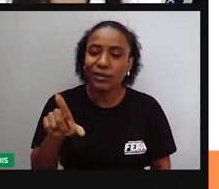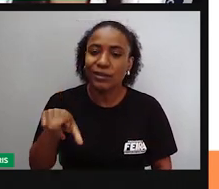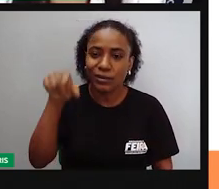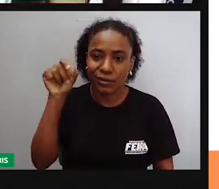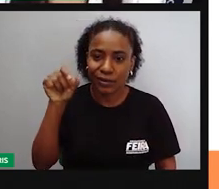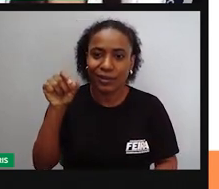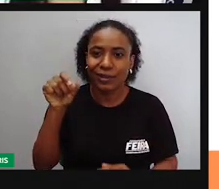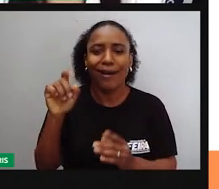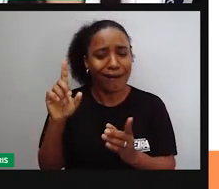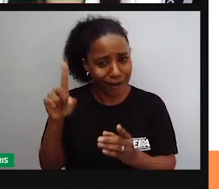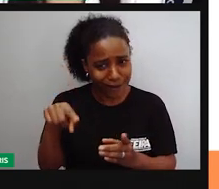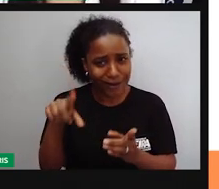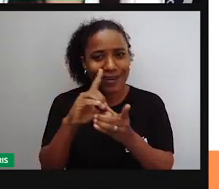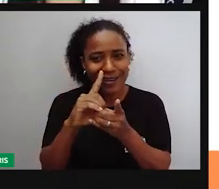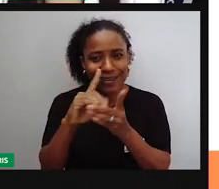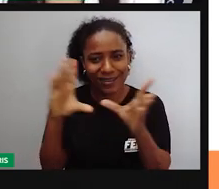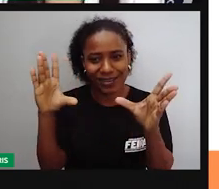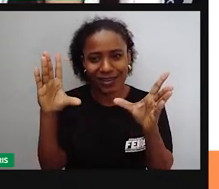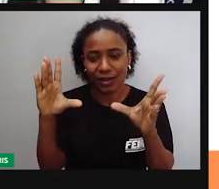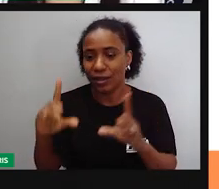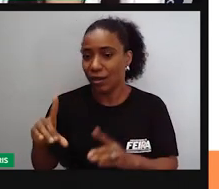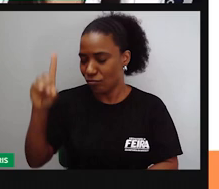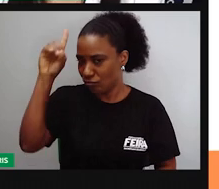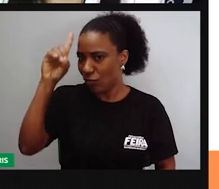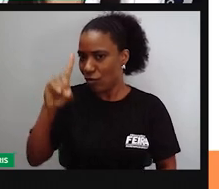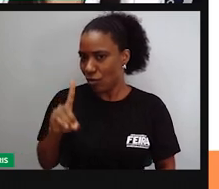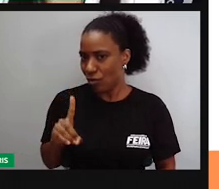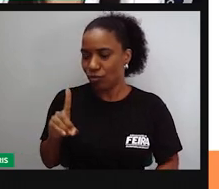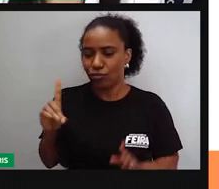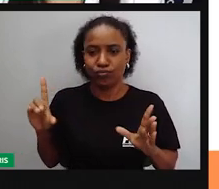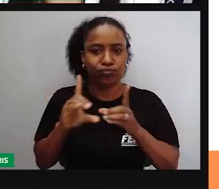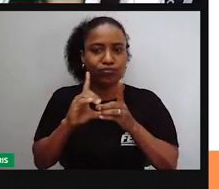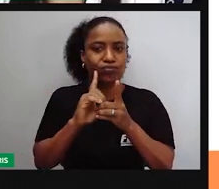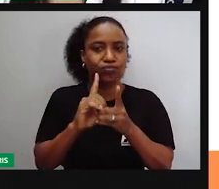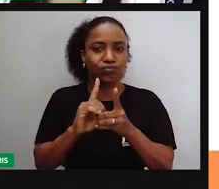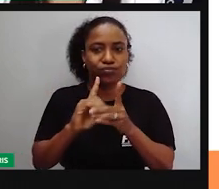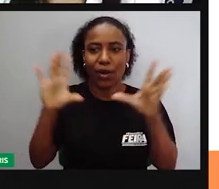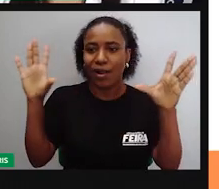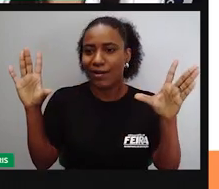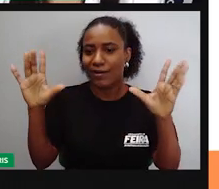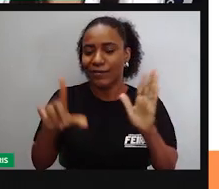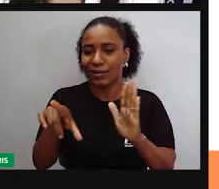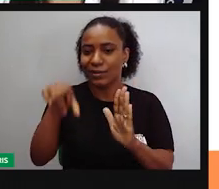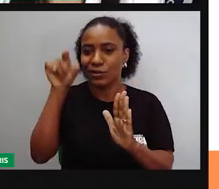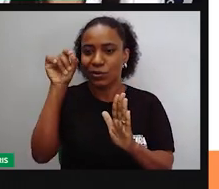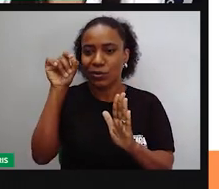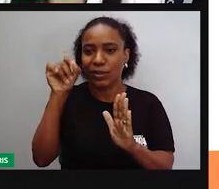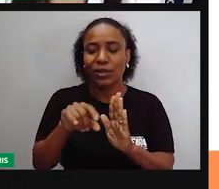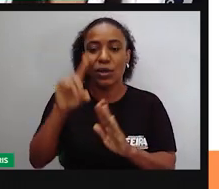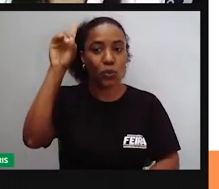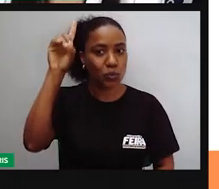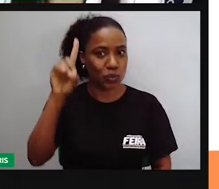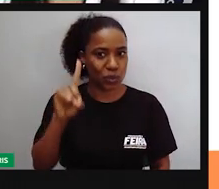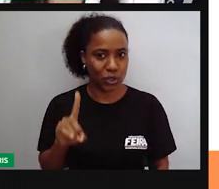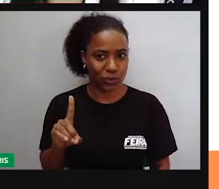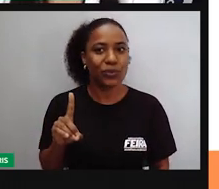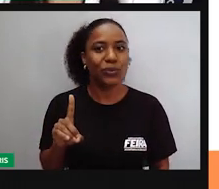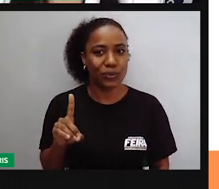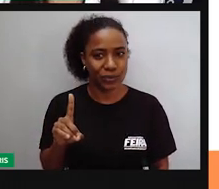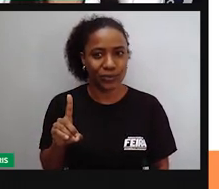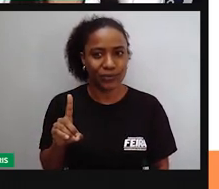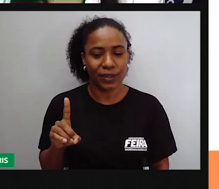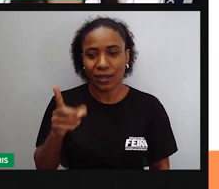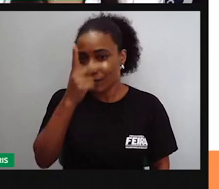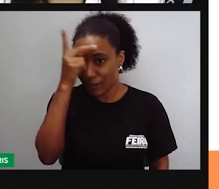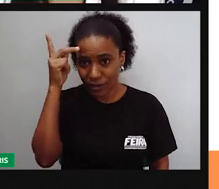democrático, né? Onde as pessoas vão poder eleger, escolher aqueles que irão